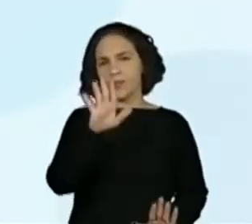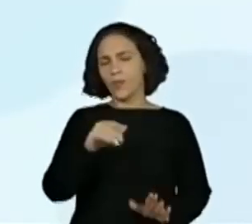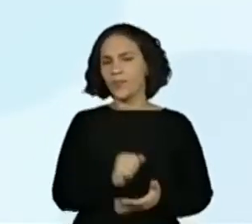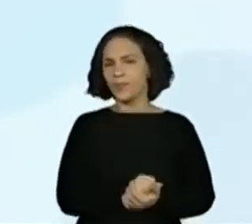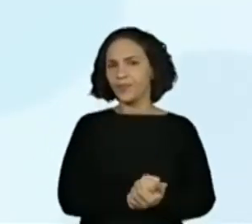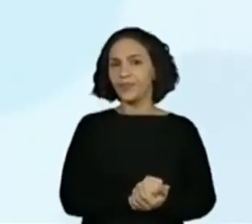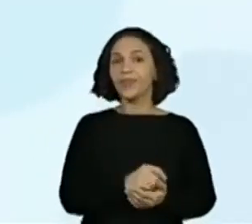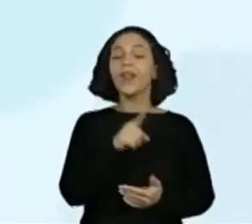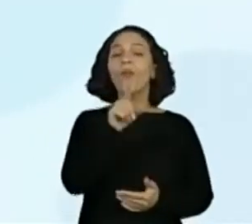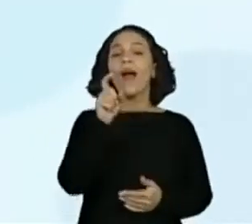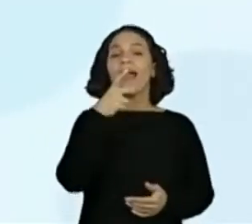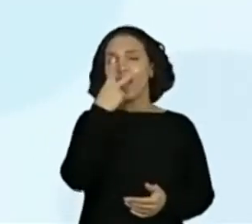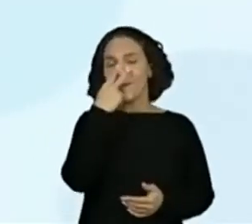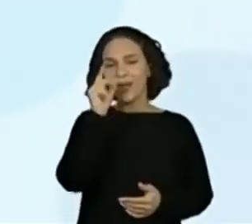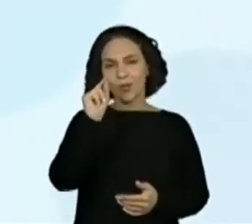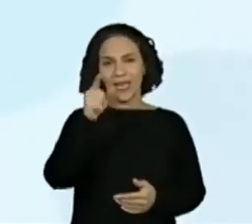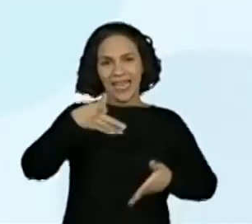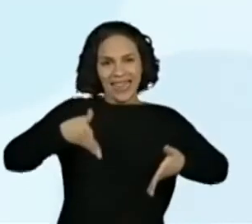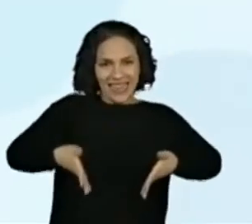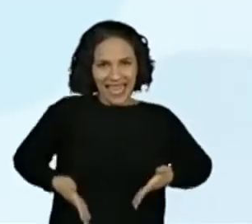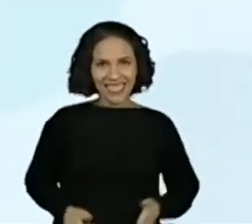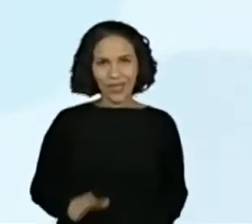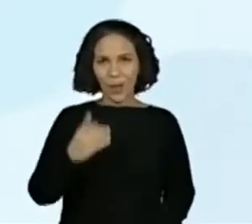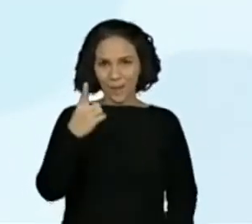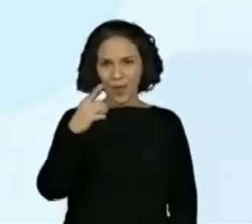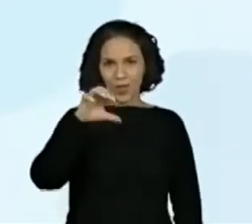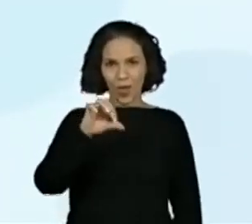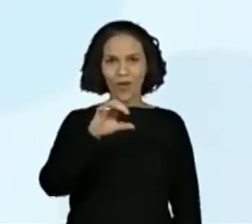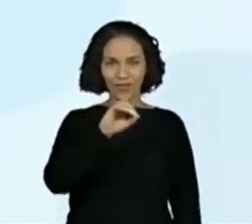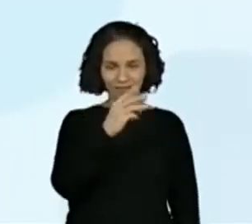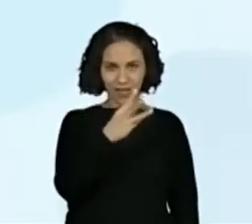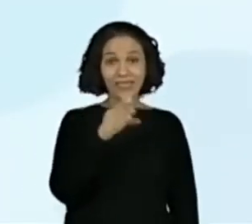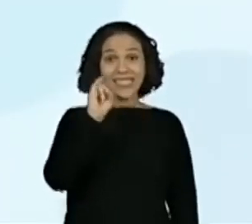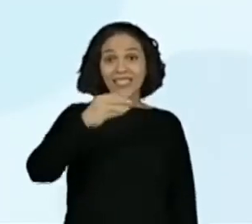Ele completaria 100 anos em 2003,